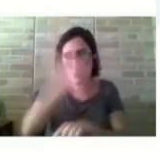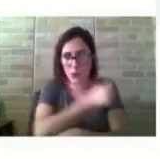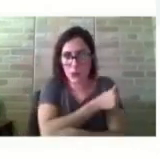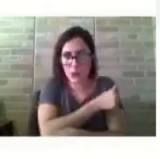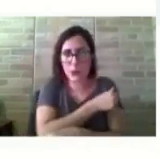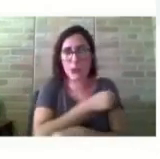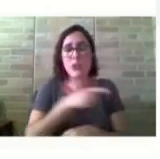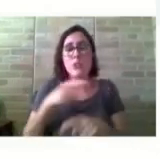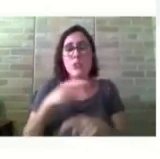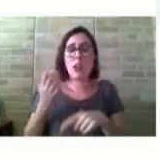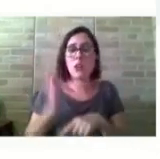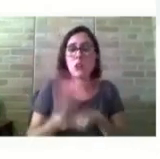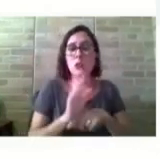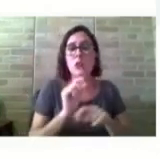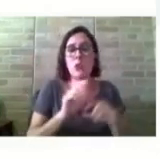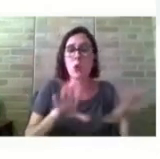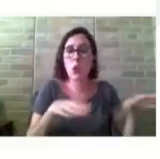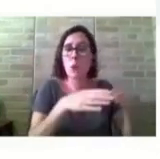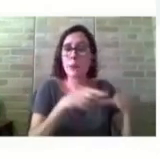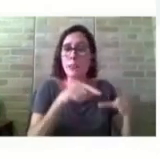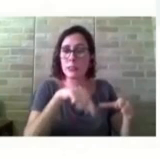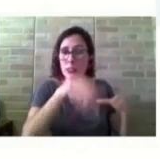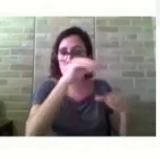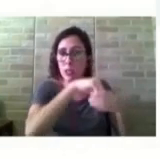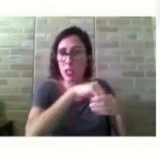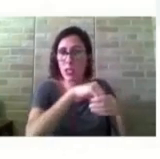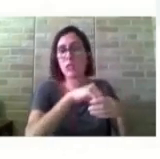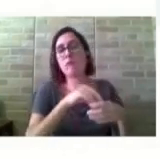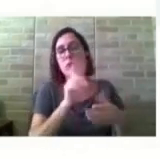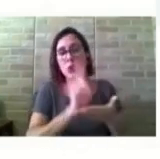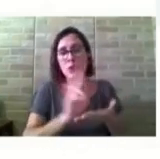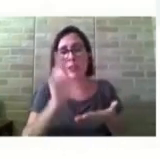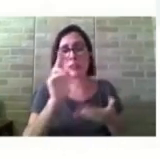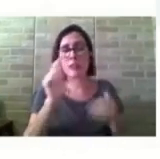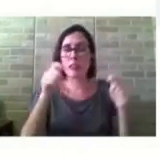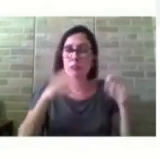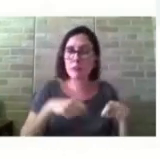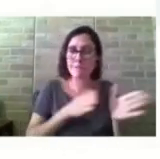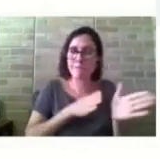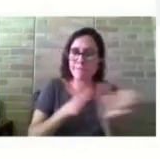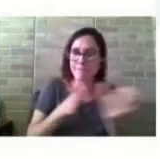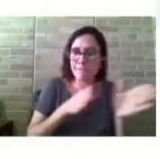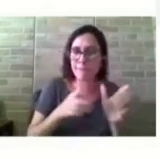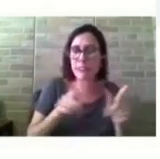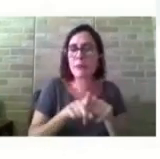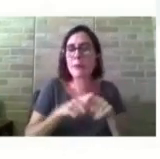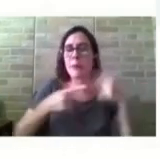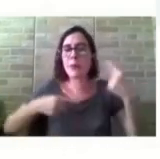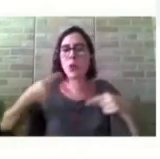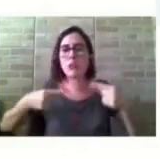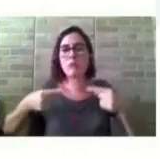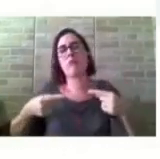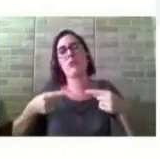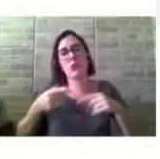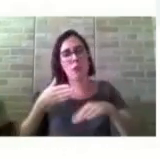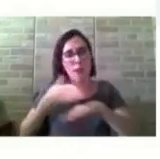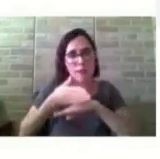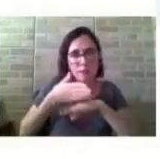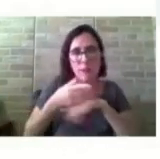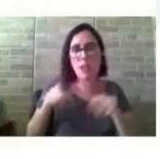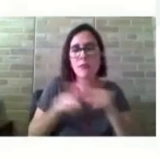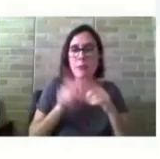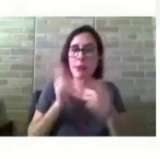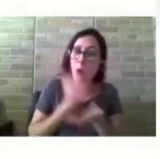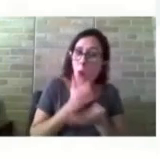ou núcleos de acessibilidade dos campos, assim como com a política de acesso, permanência e sucesso do aluno com deficiência